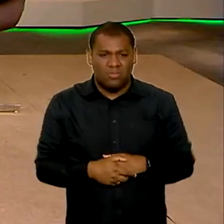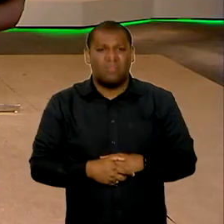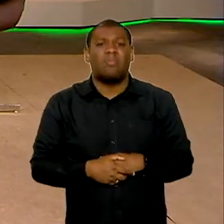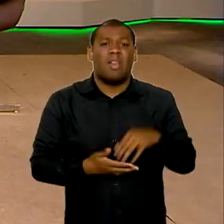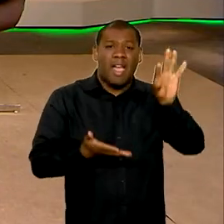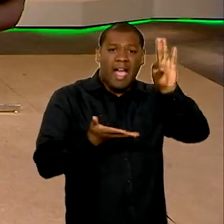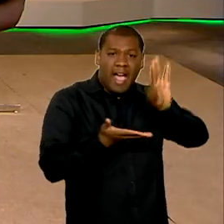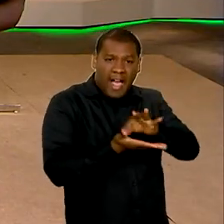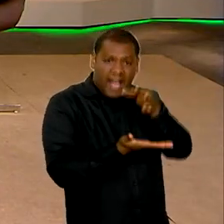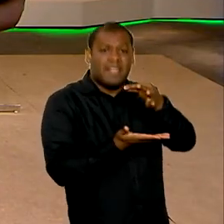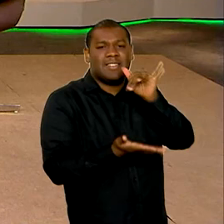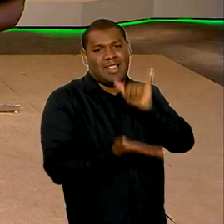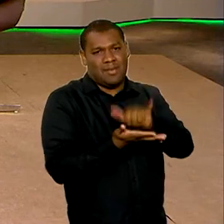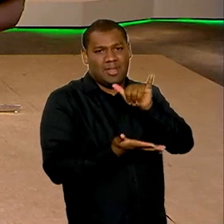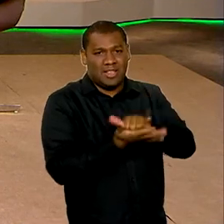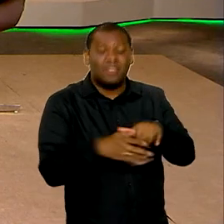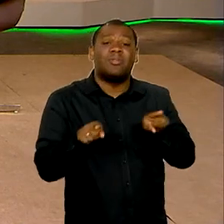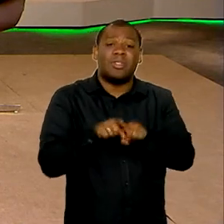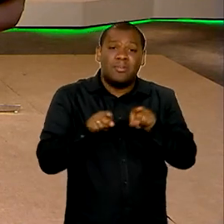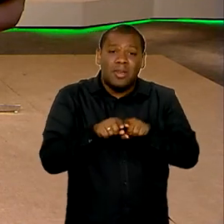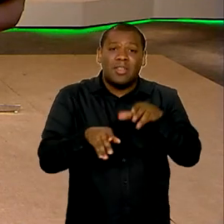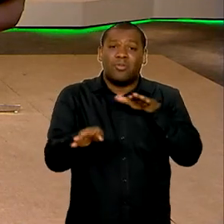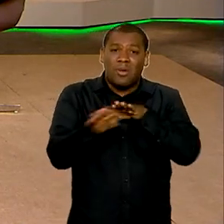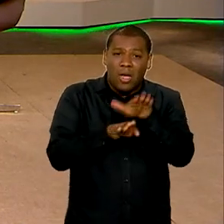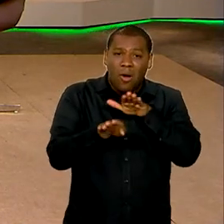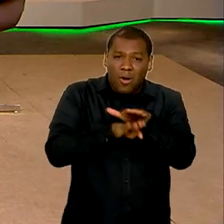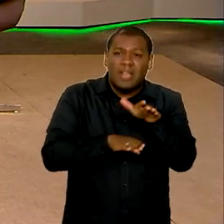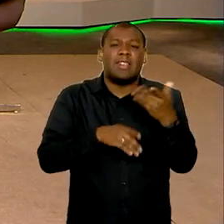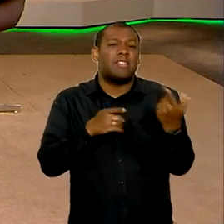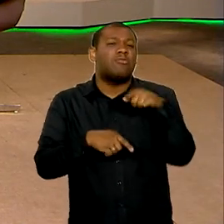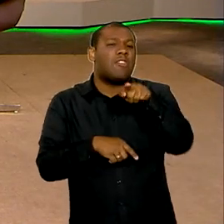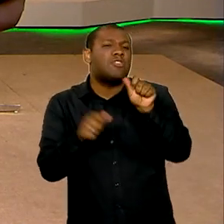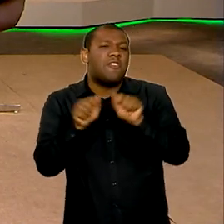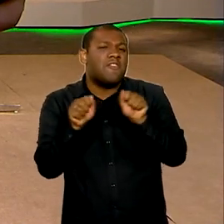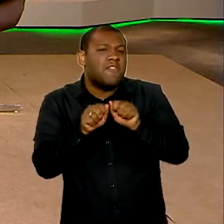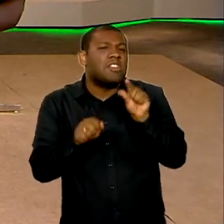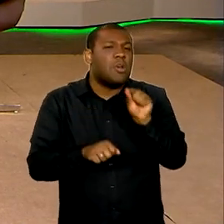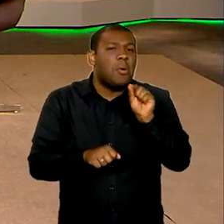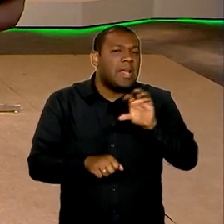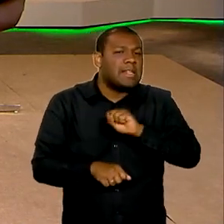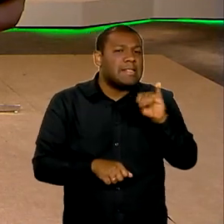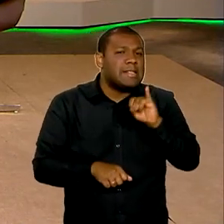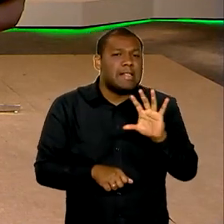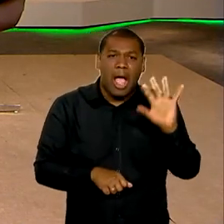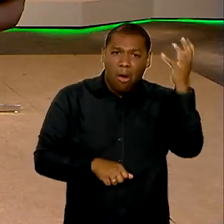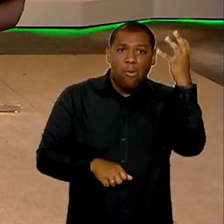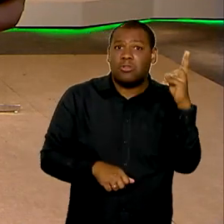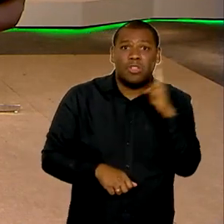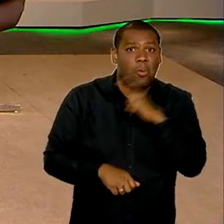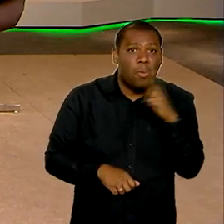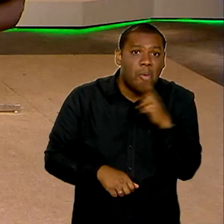nessas plataformas, mas também orientações de como agir, o que fazer em caso de desastre, e também